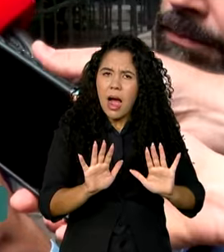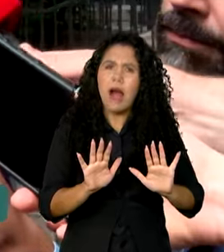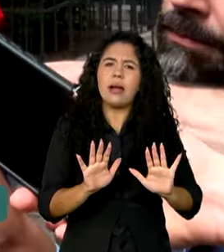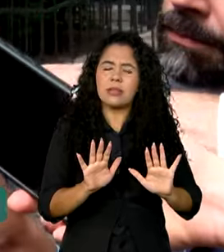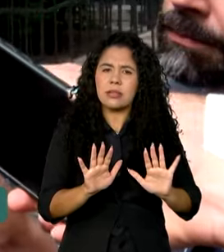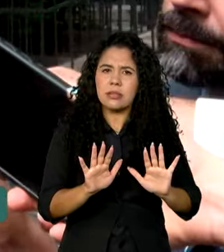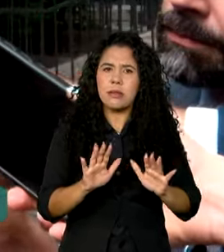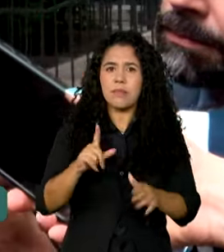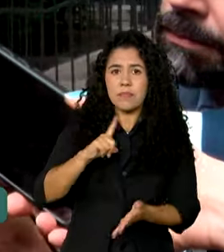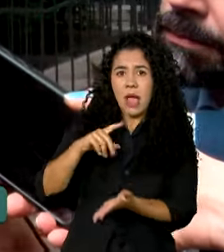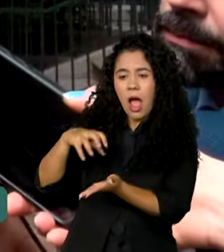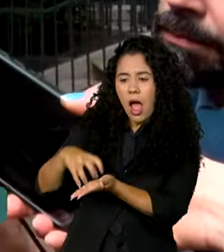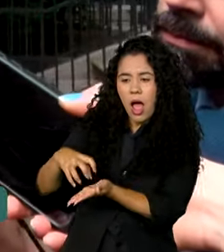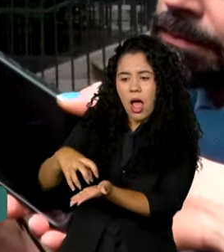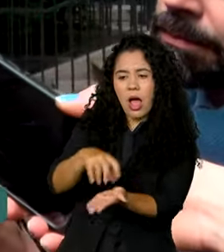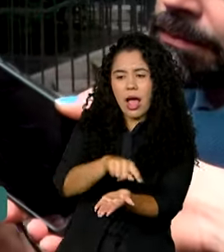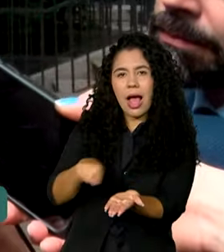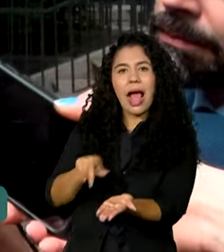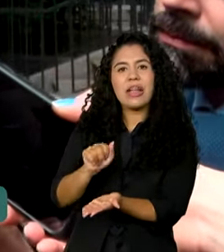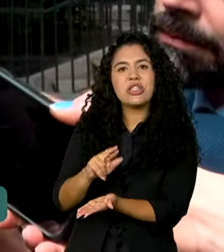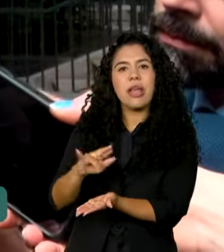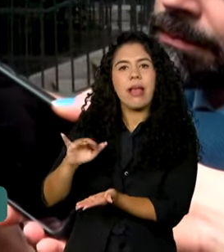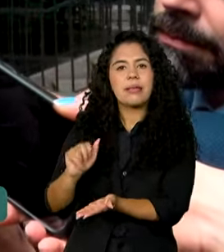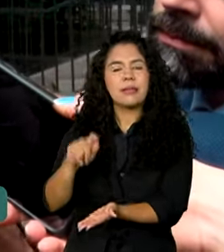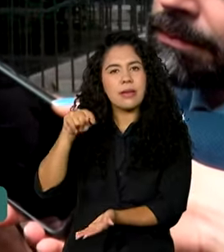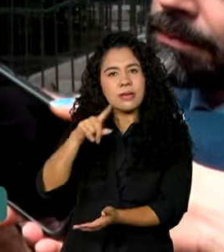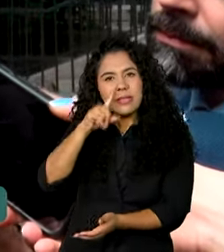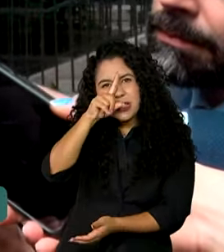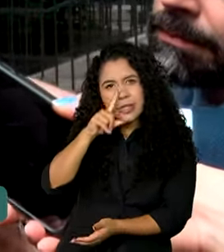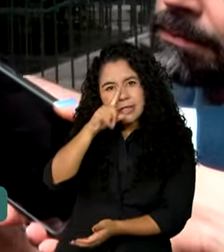das agências de risco, a um passo do grau de investimento.